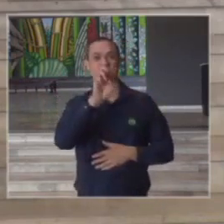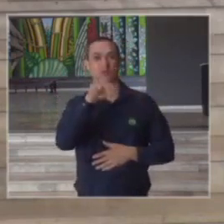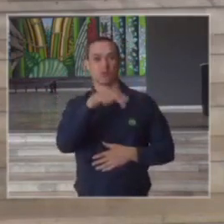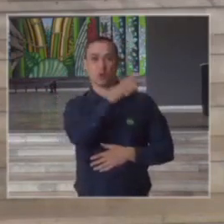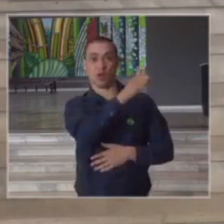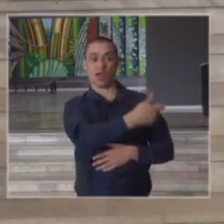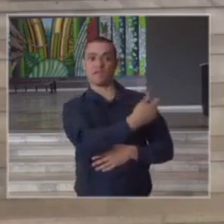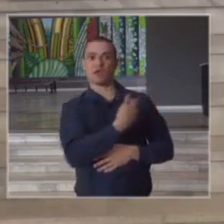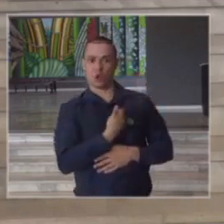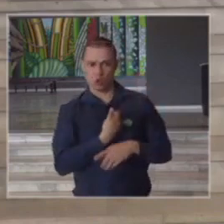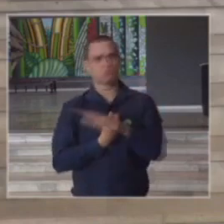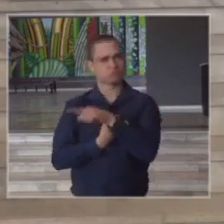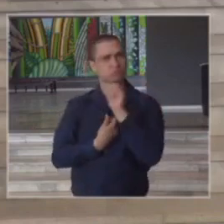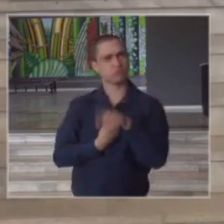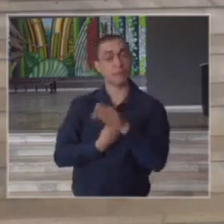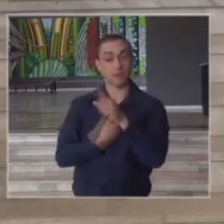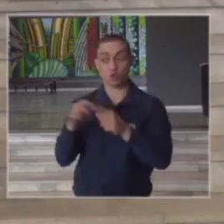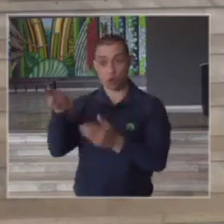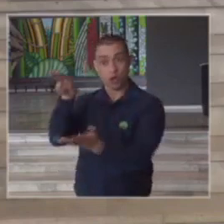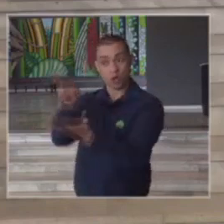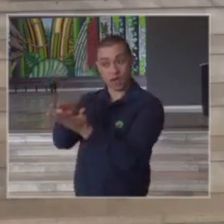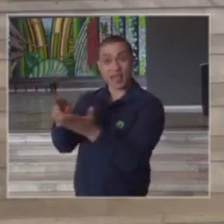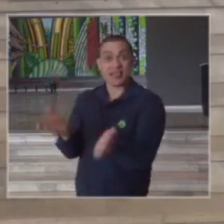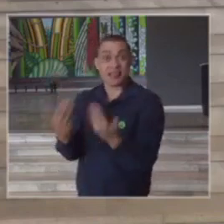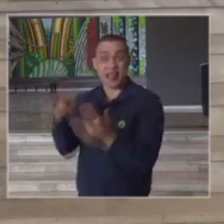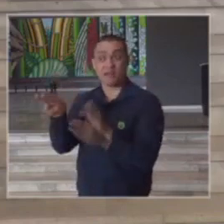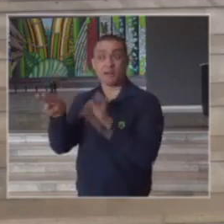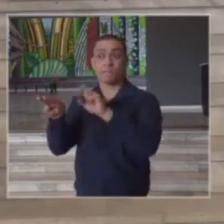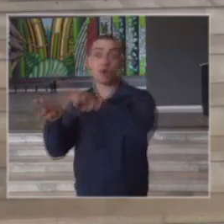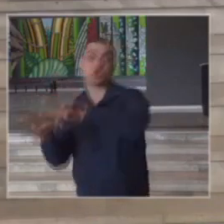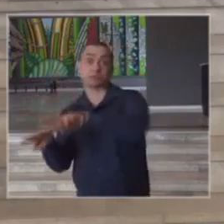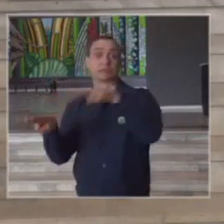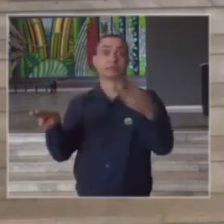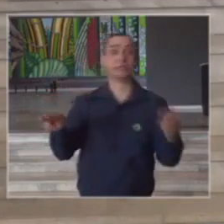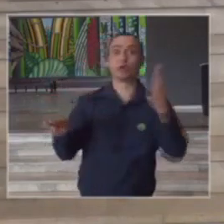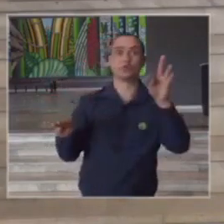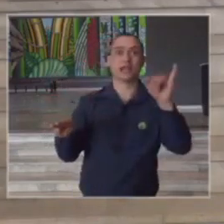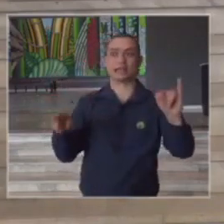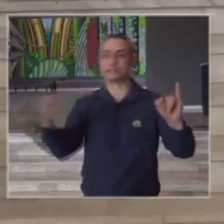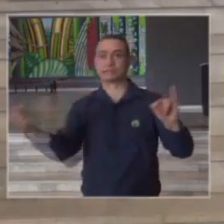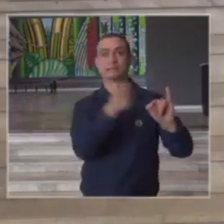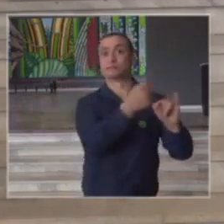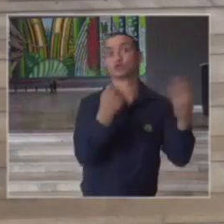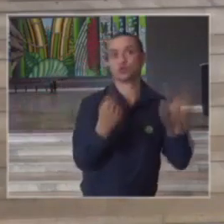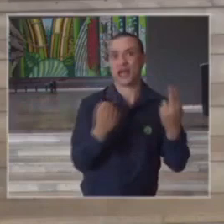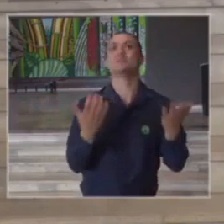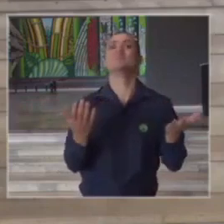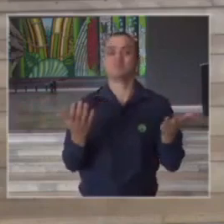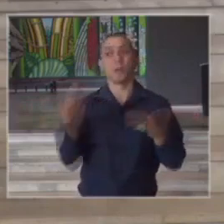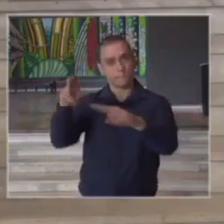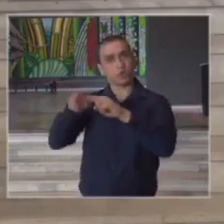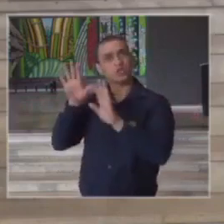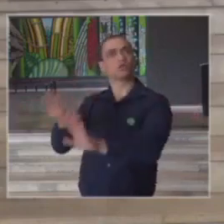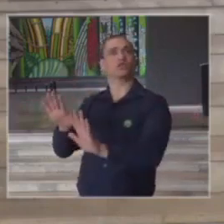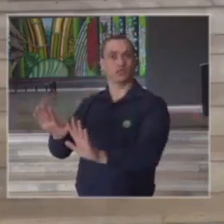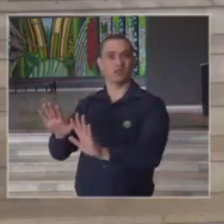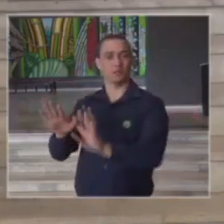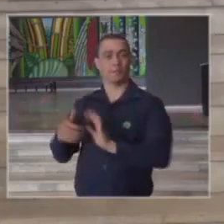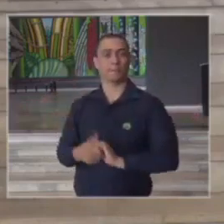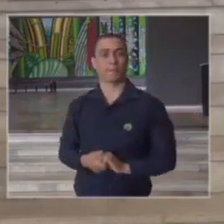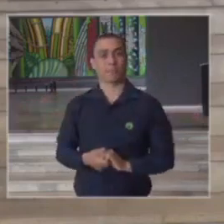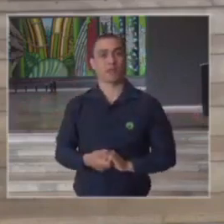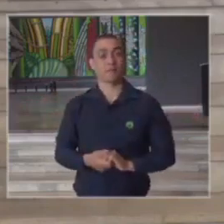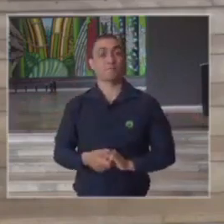podem apresentar uma gravidade e não ter condições de chegar até o hospital então por isso que eles estão ali então